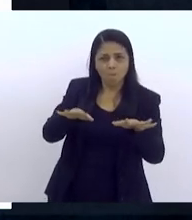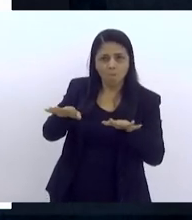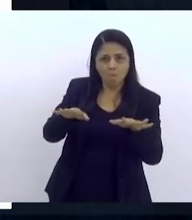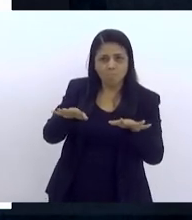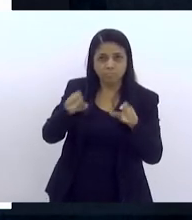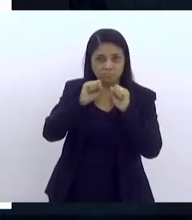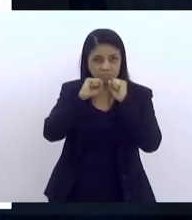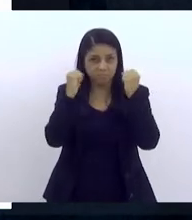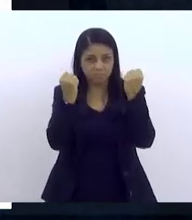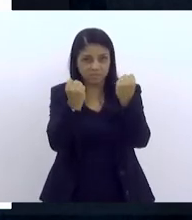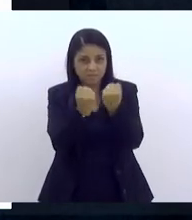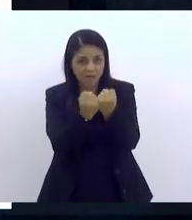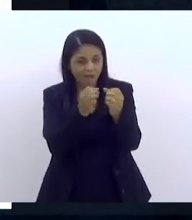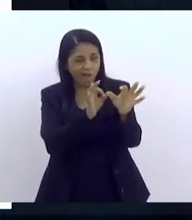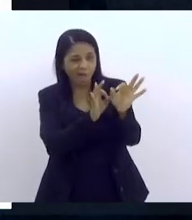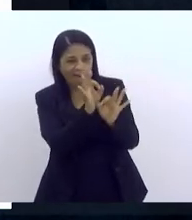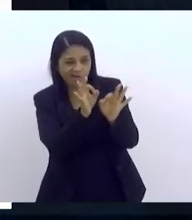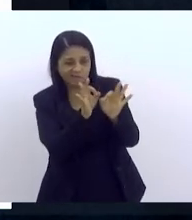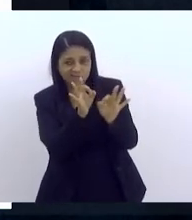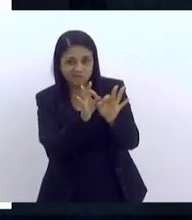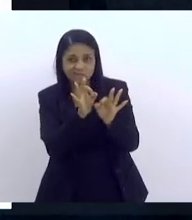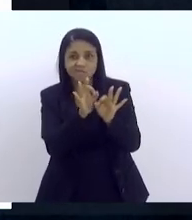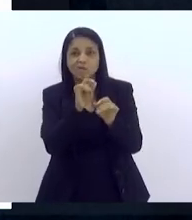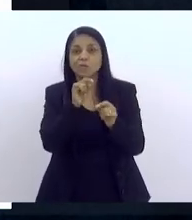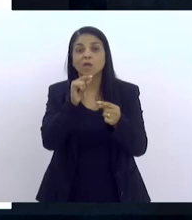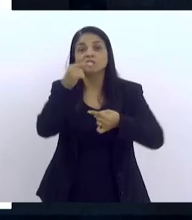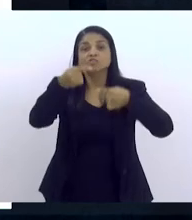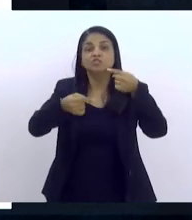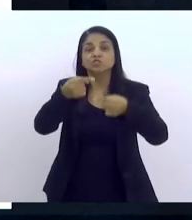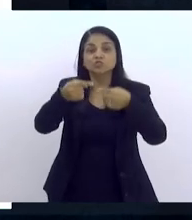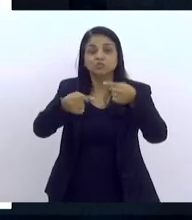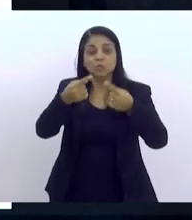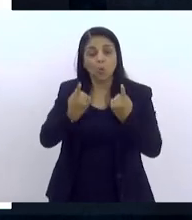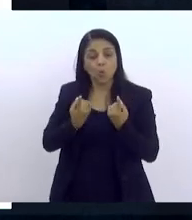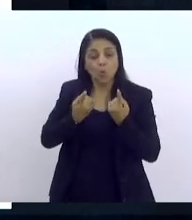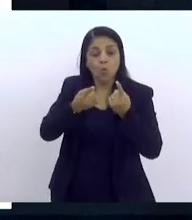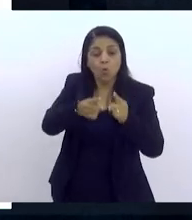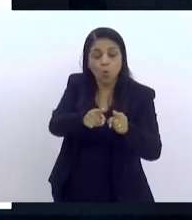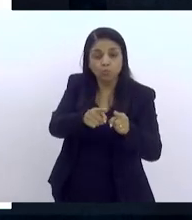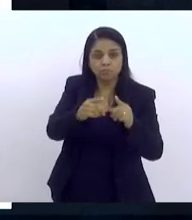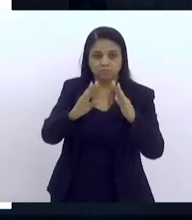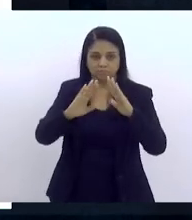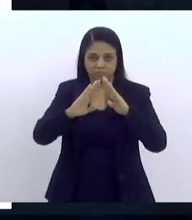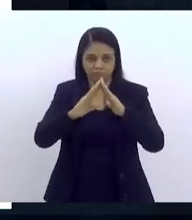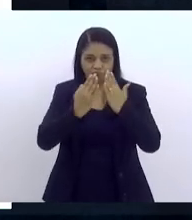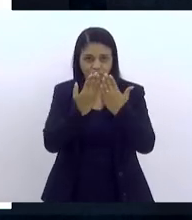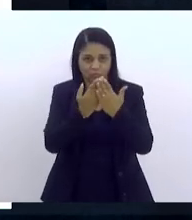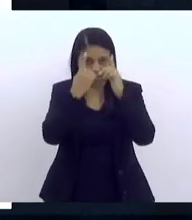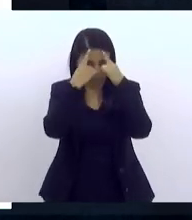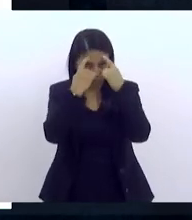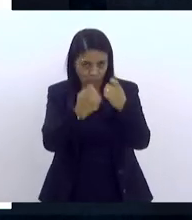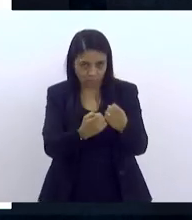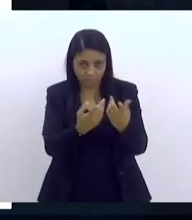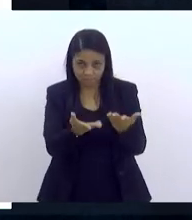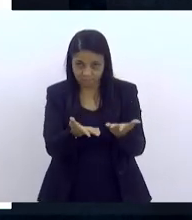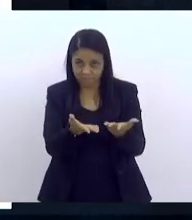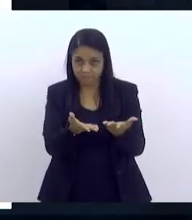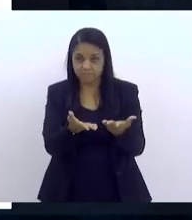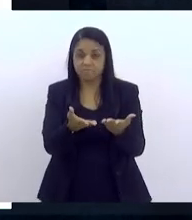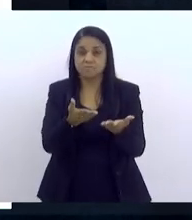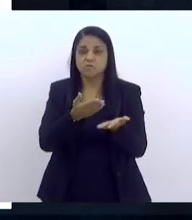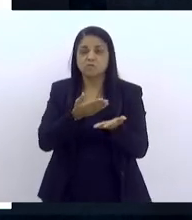seminário e essa movimentação é a discussão dos ataques contra as escolas. Os ataques que